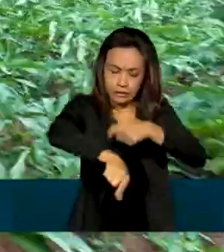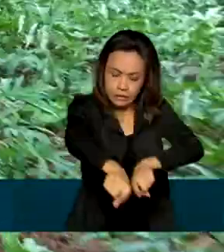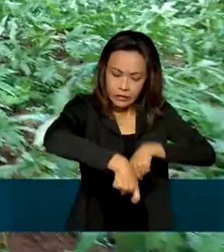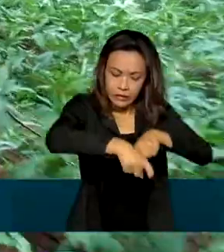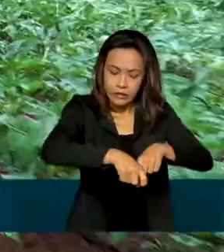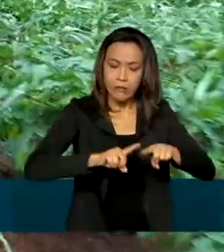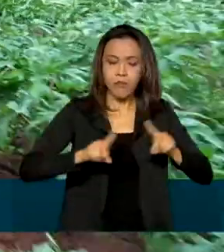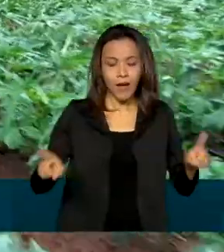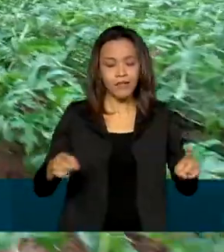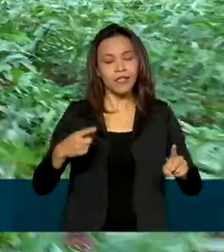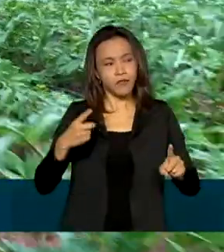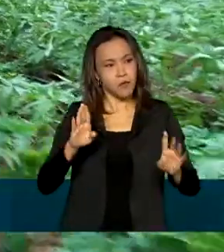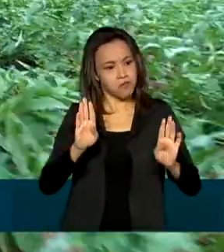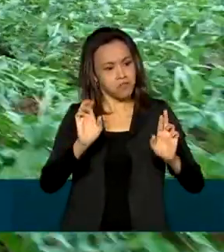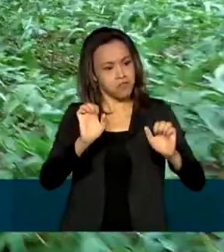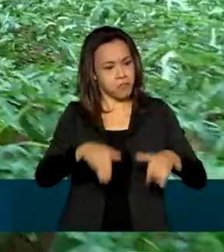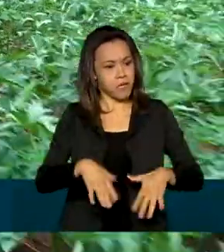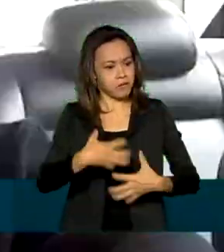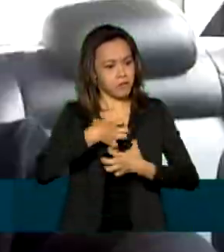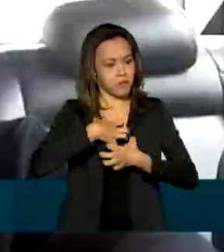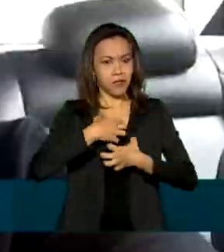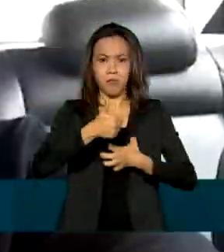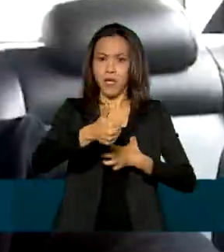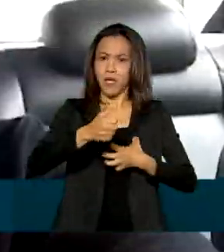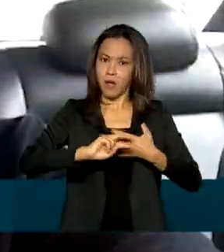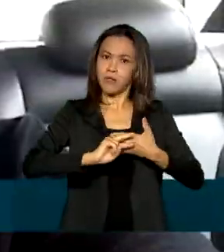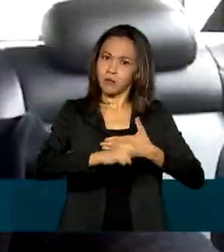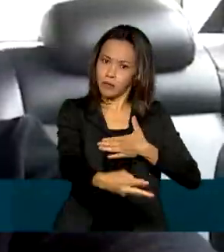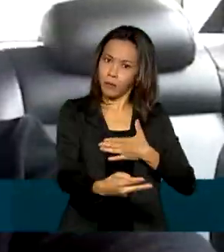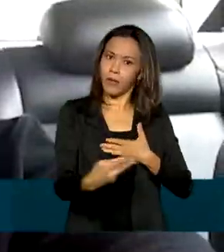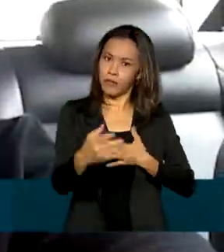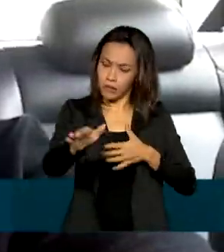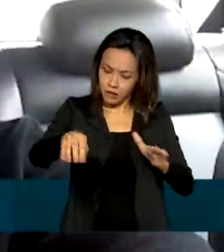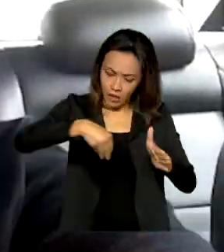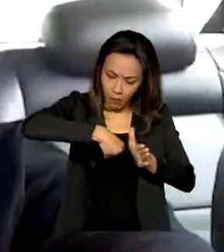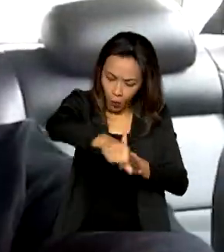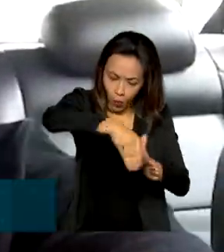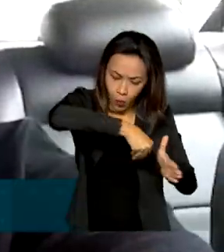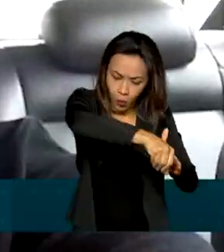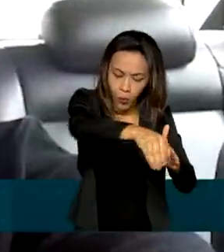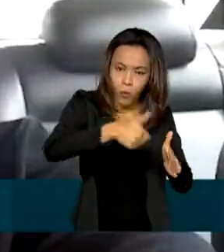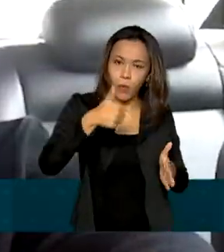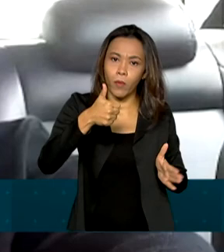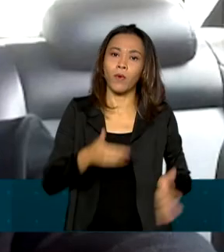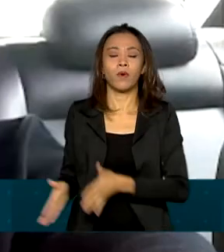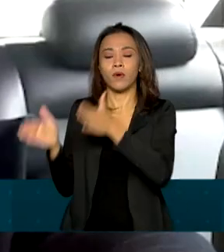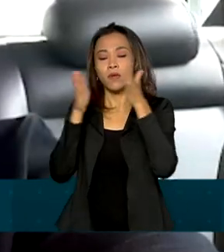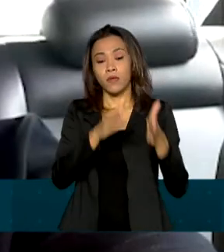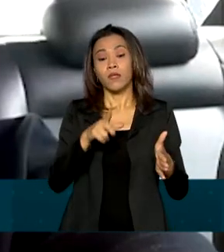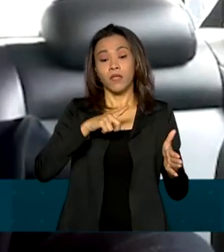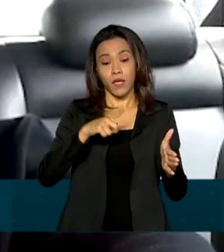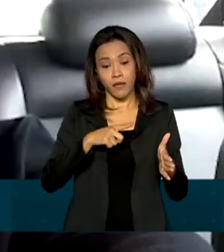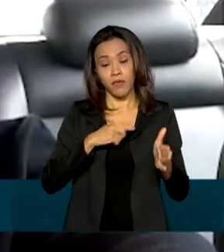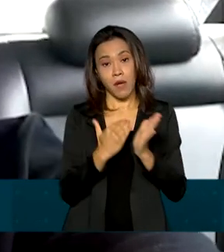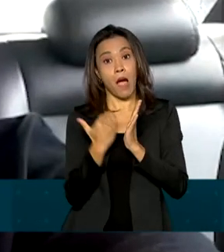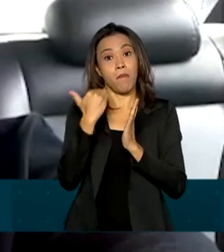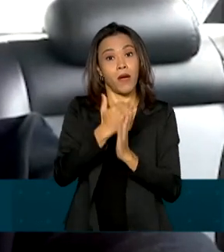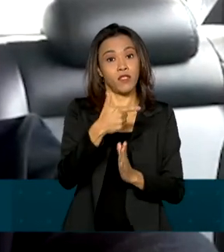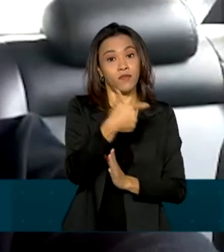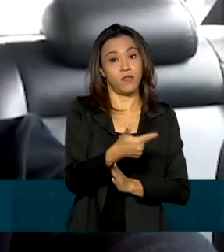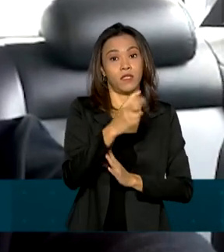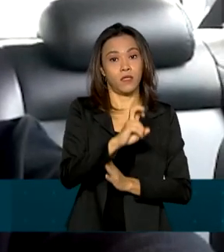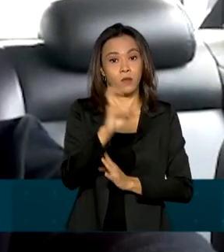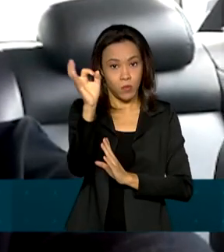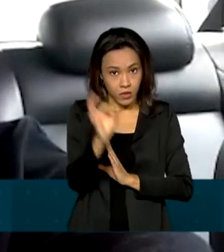ficou satisfeito com o resultado da produção. Tivemos um aumento na produção de cerca de 25% a mais